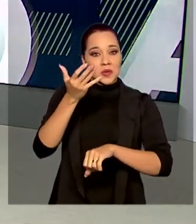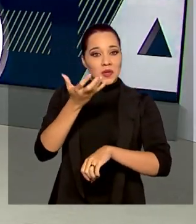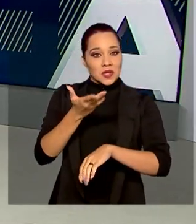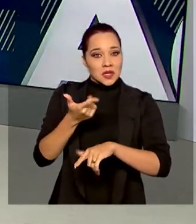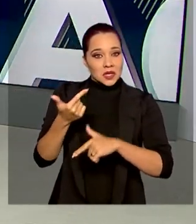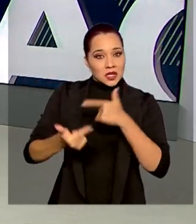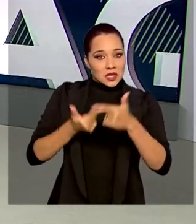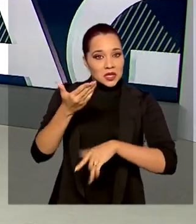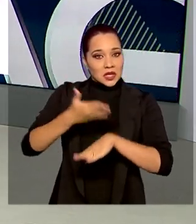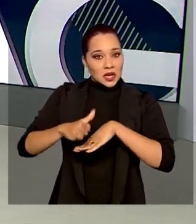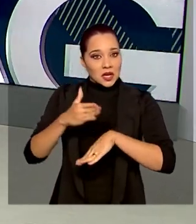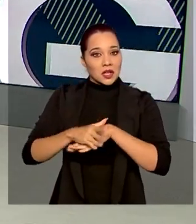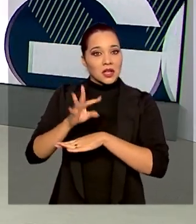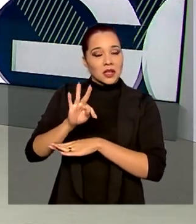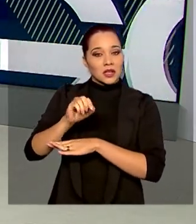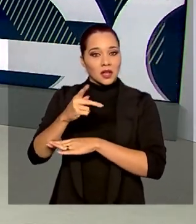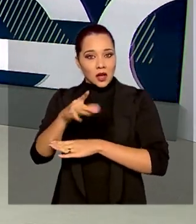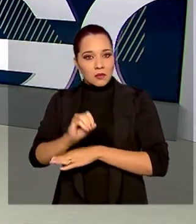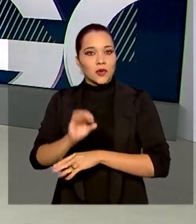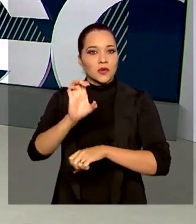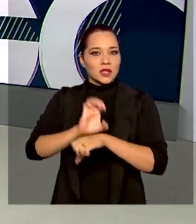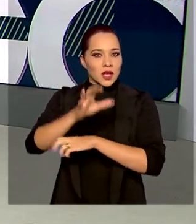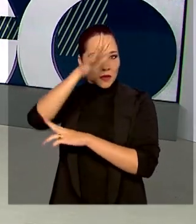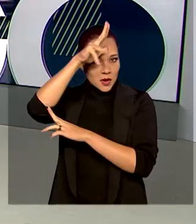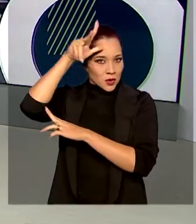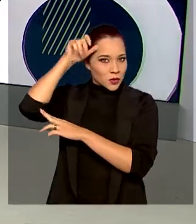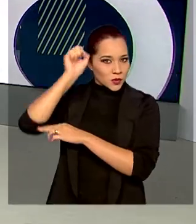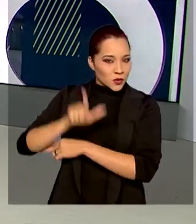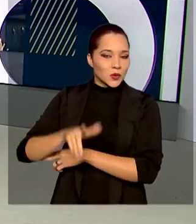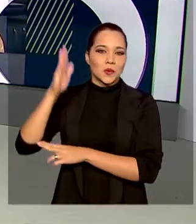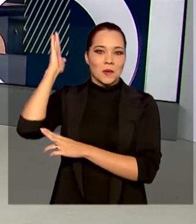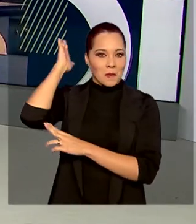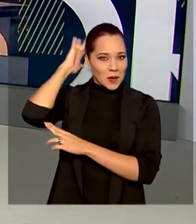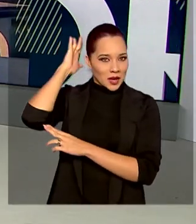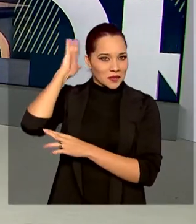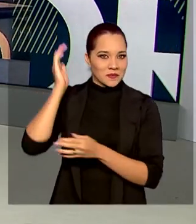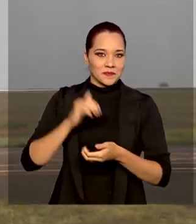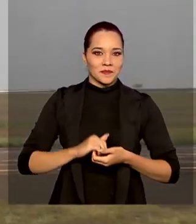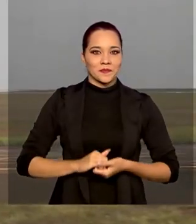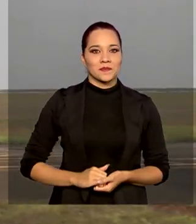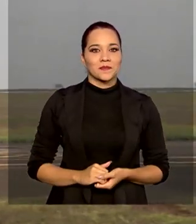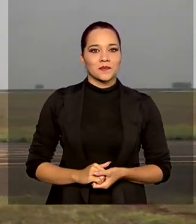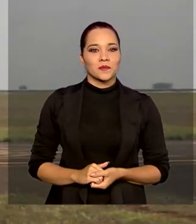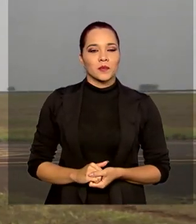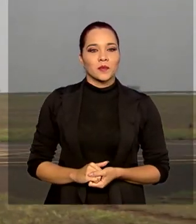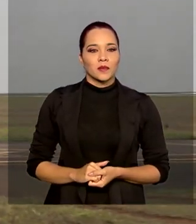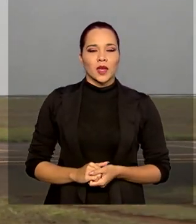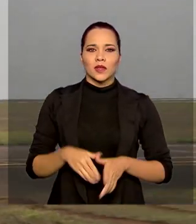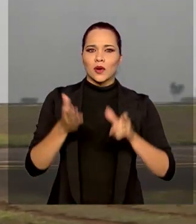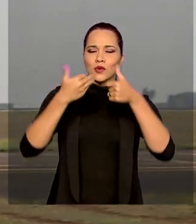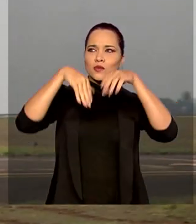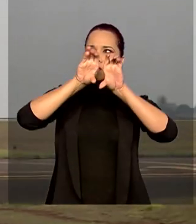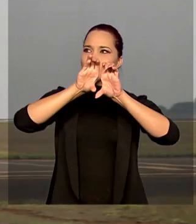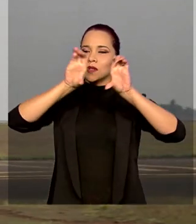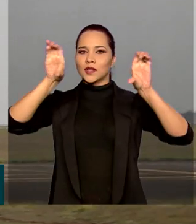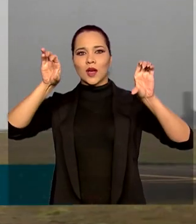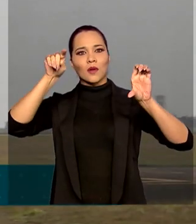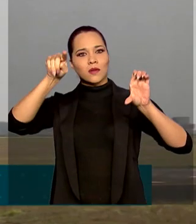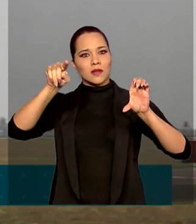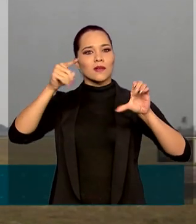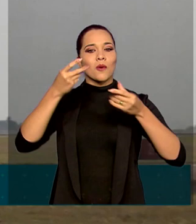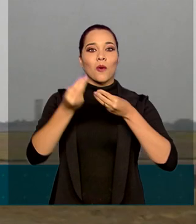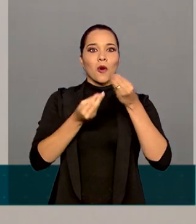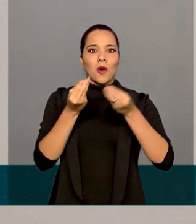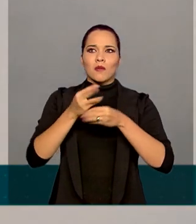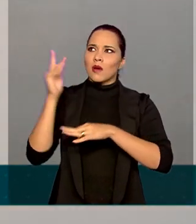operacional tápio nos estados de Mato Grosso do Sul e Pará. O céu de Campo Grande está assim nos